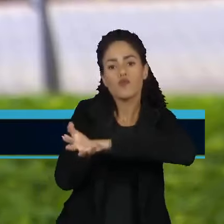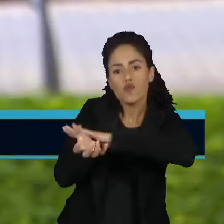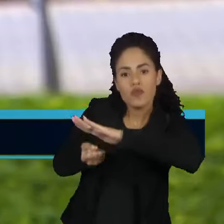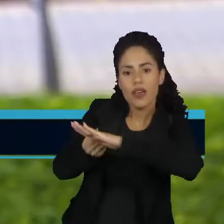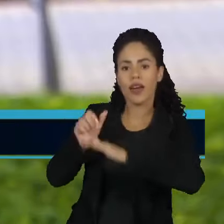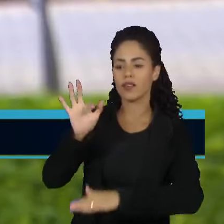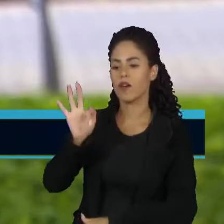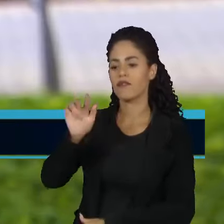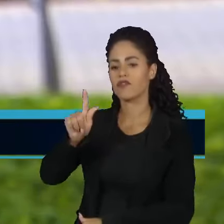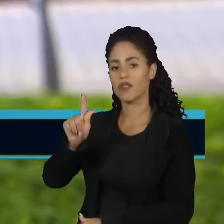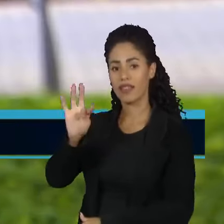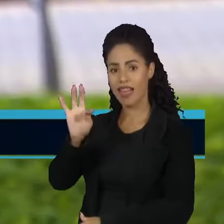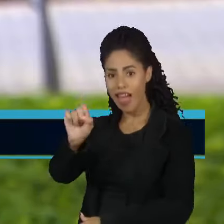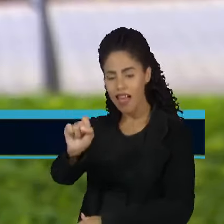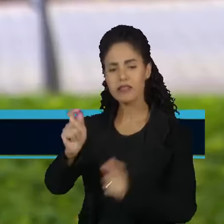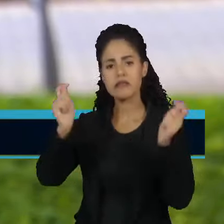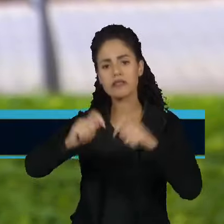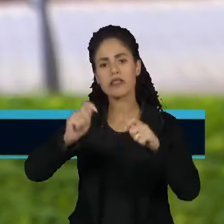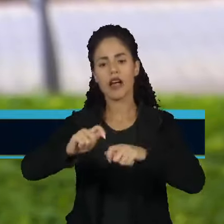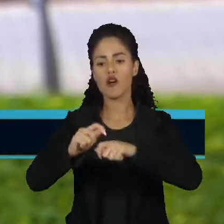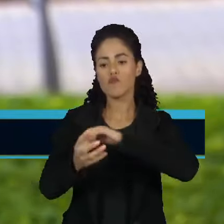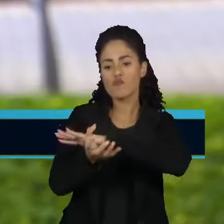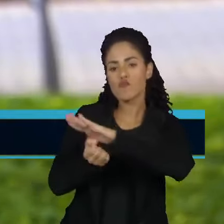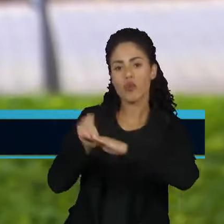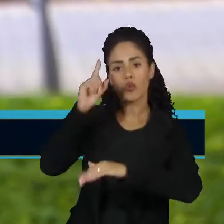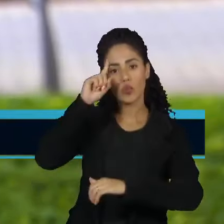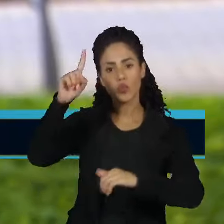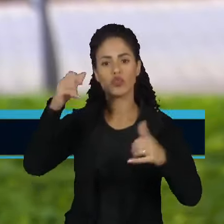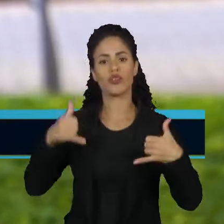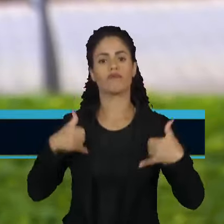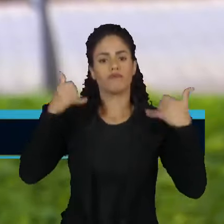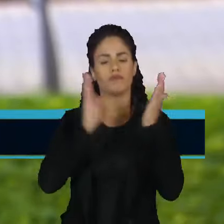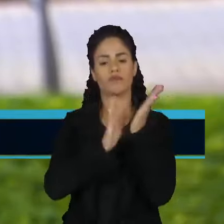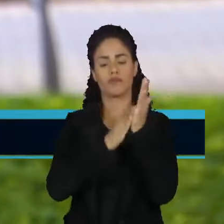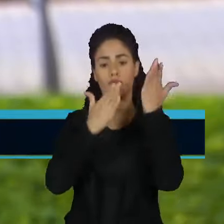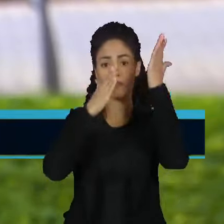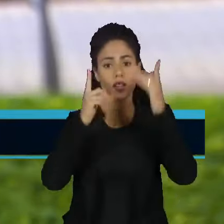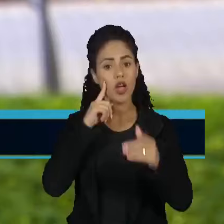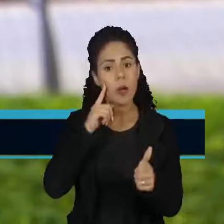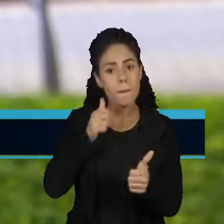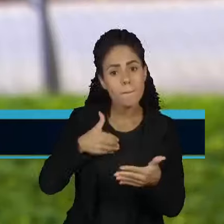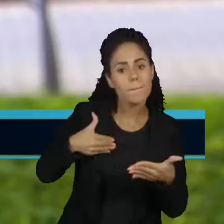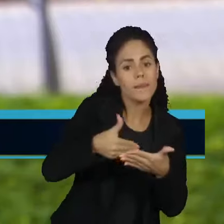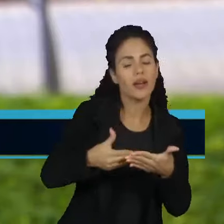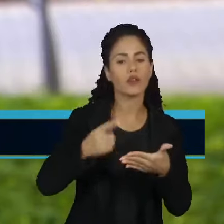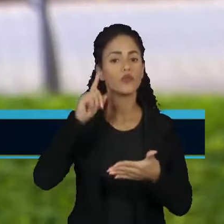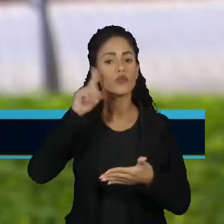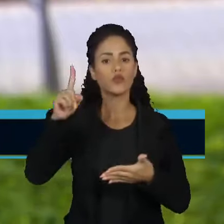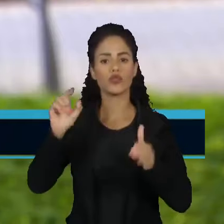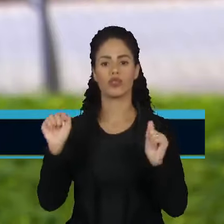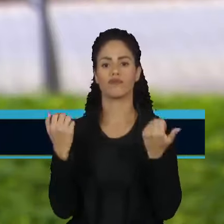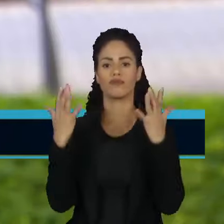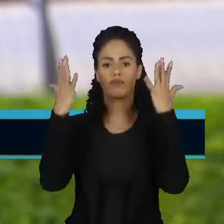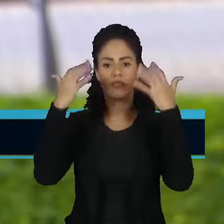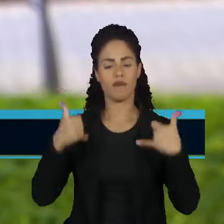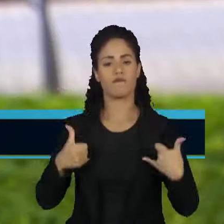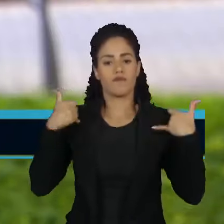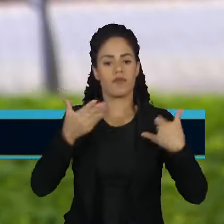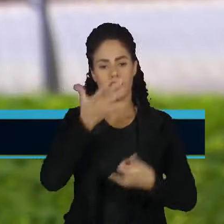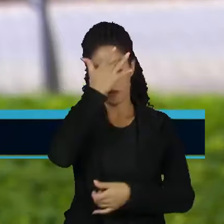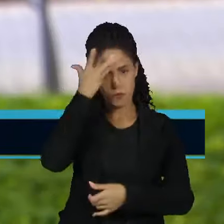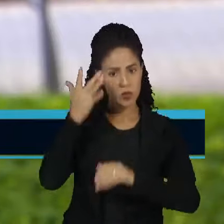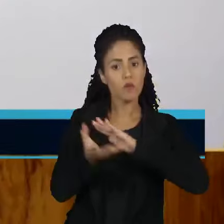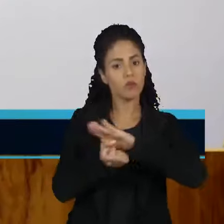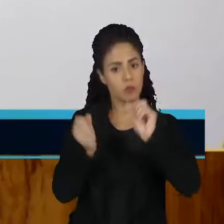do FGTS, que permite o saque de um determinado valor próximo da data de nascimento do trabalhador titular